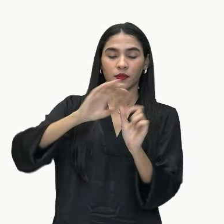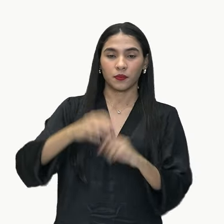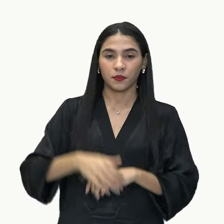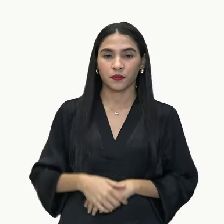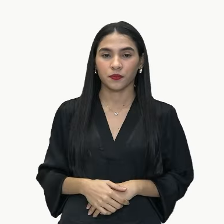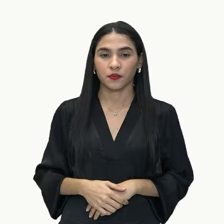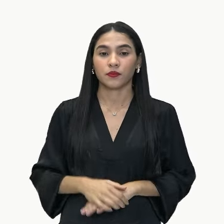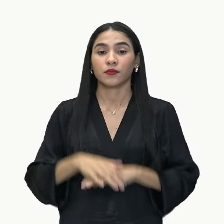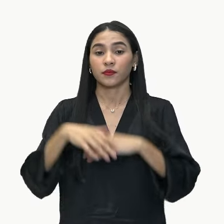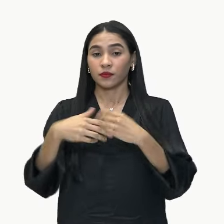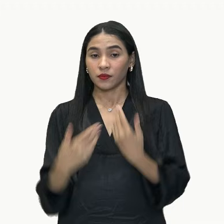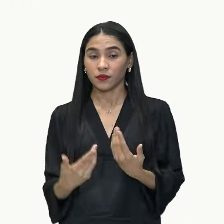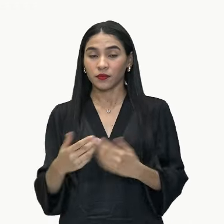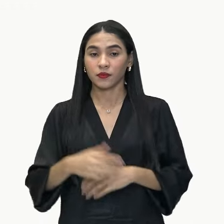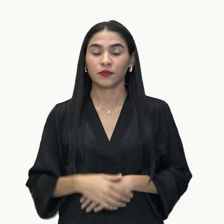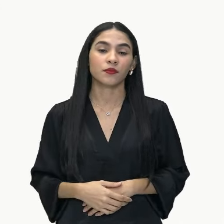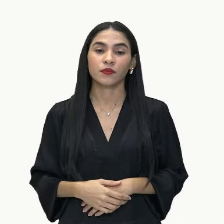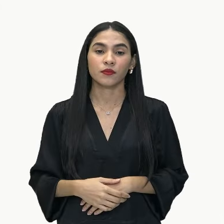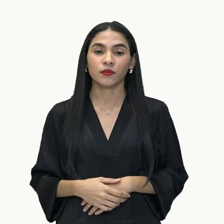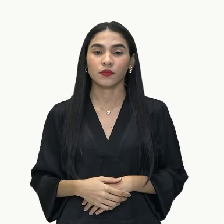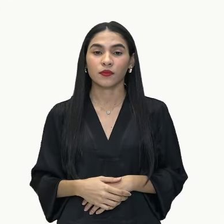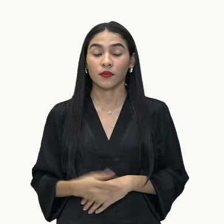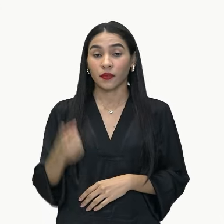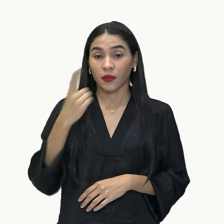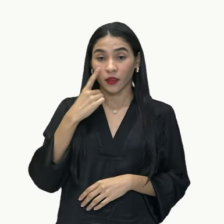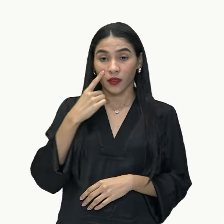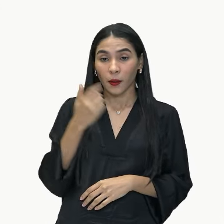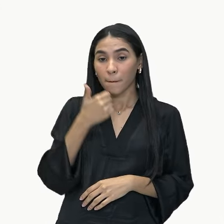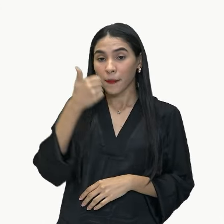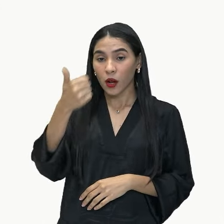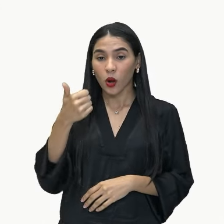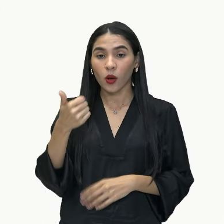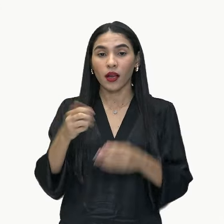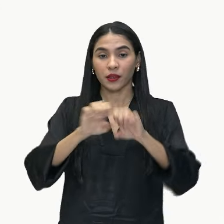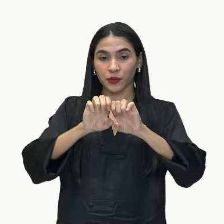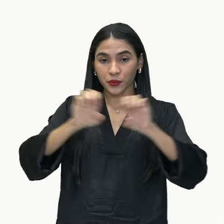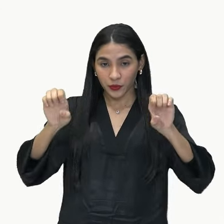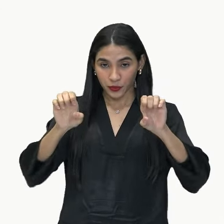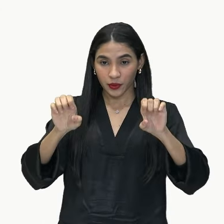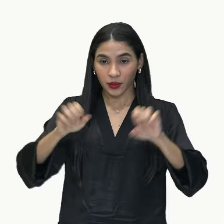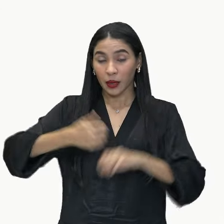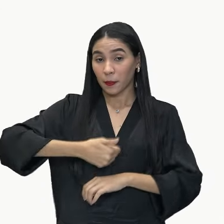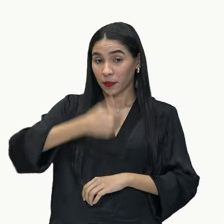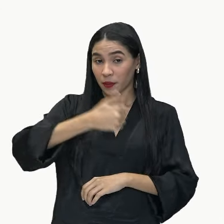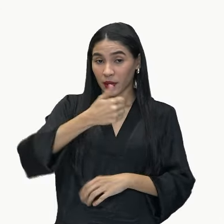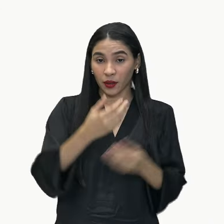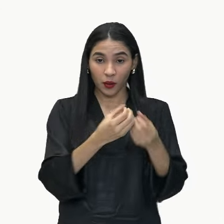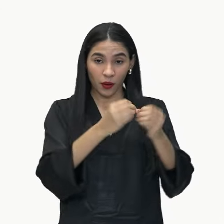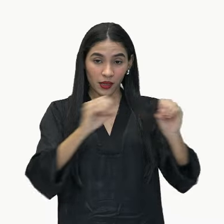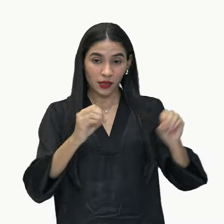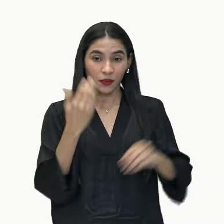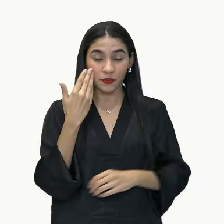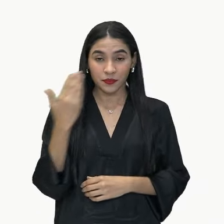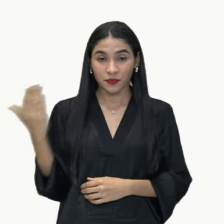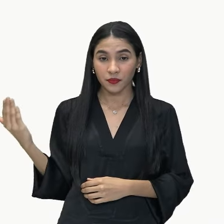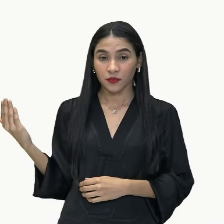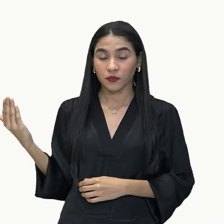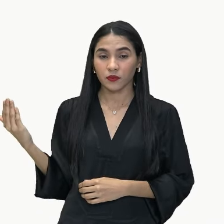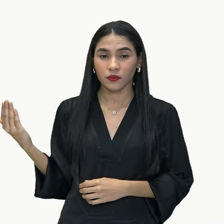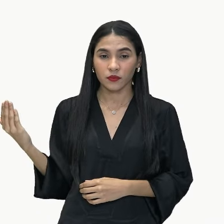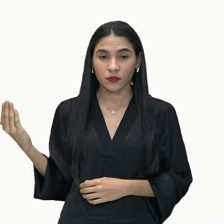aí, dito isso, vamos olhar melhor a estrutura da nossa primeira oração. Vamos lá, então, avançar.